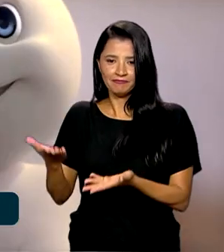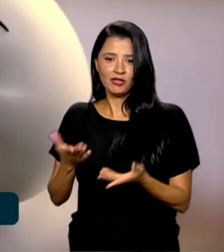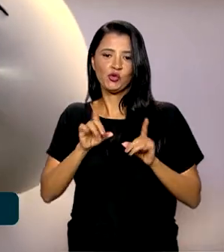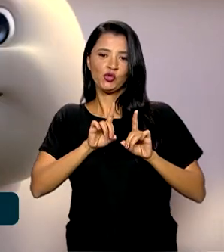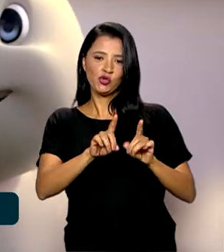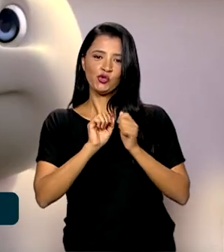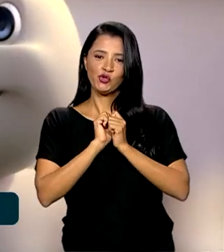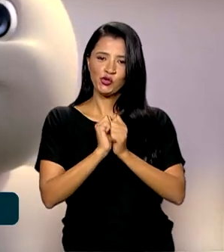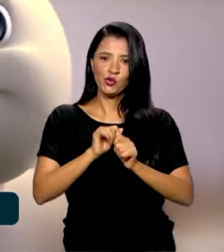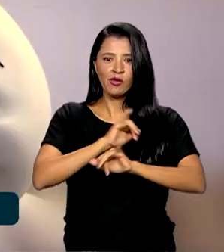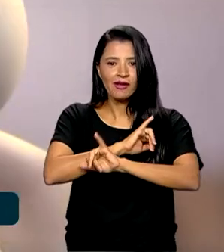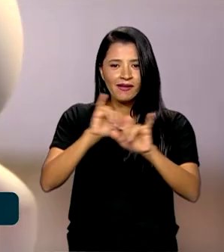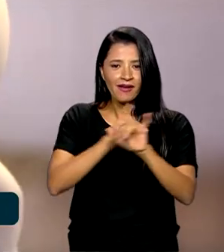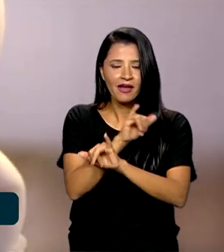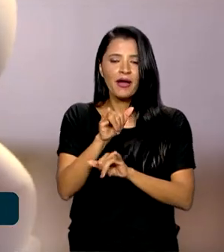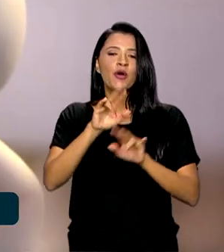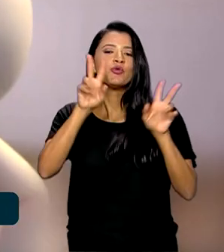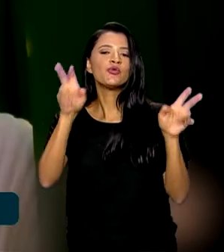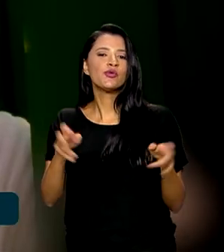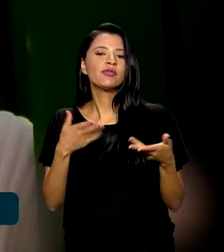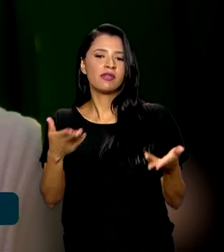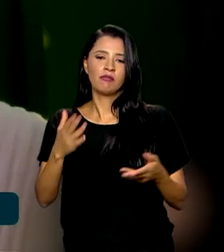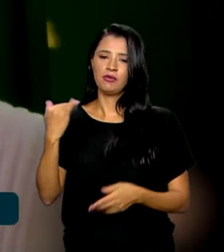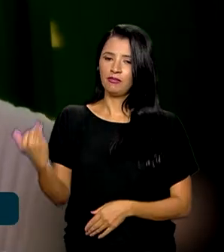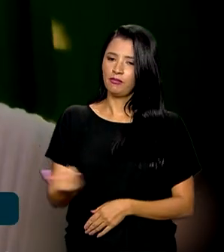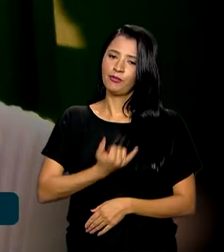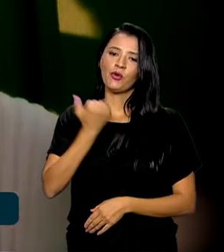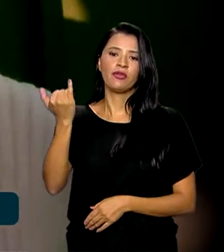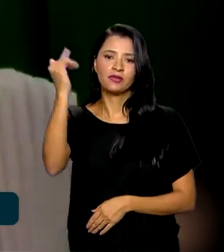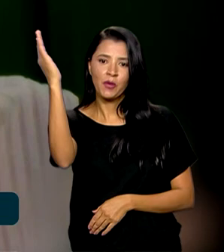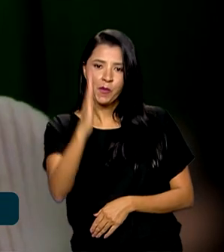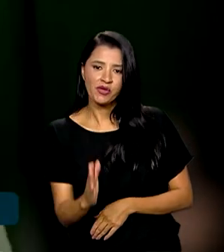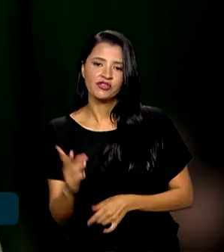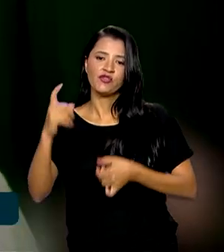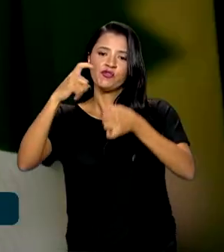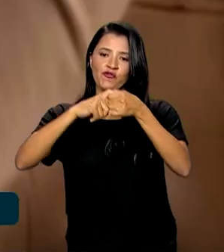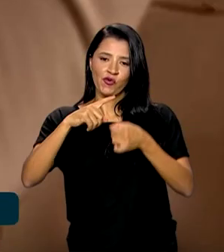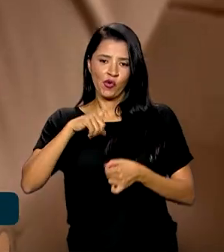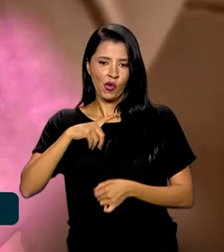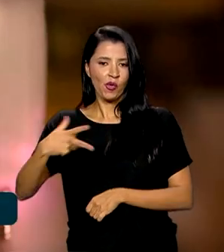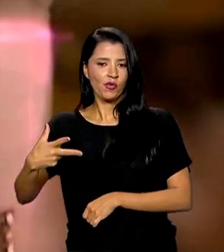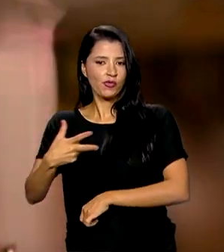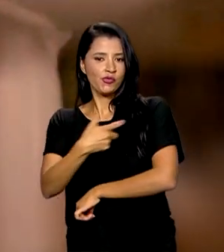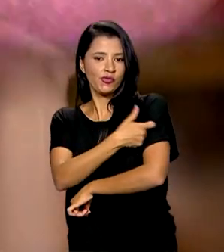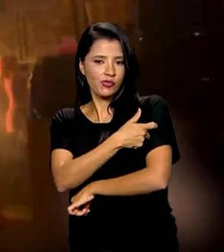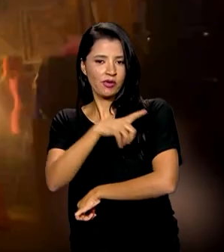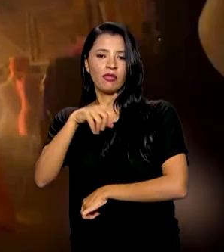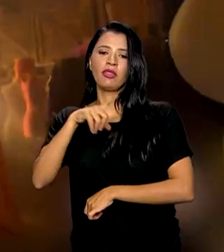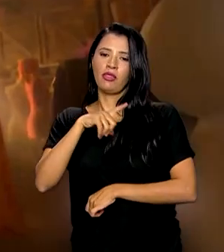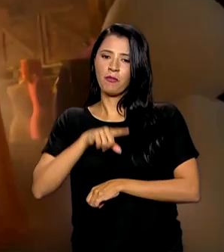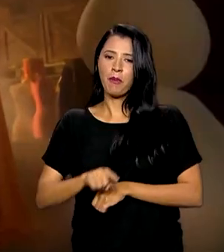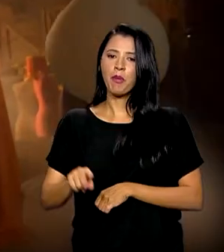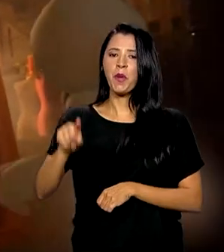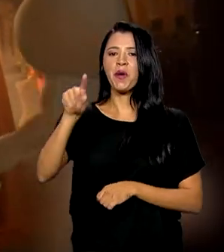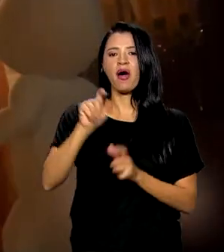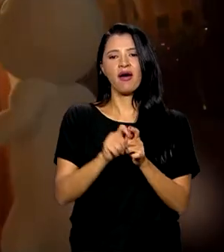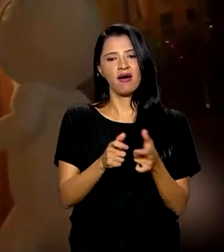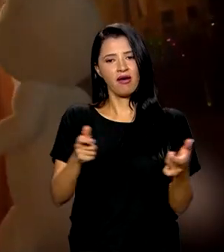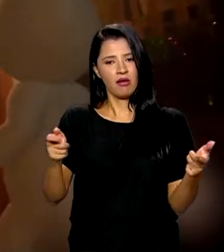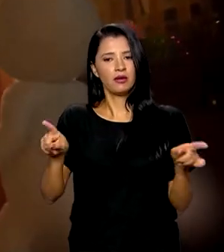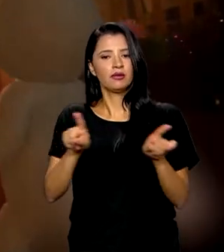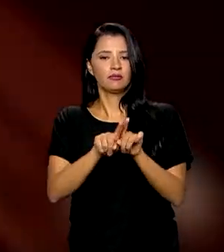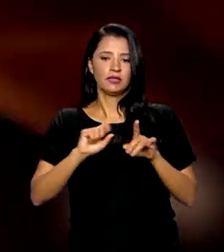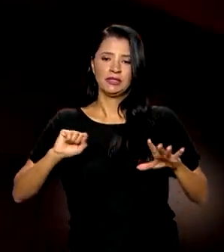ele na campanha para falar da importância de o Brasil voltar a ter alta cobertura vacinal e a